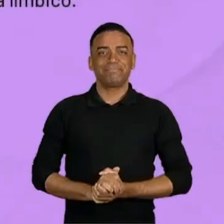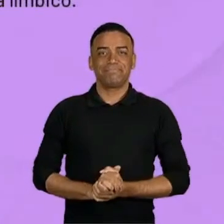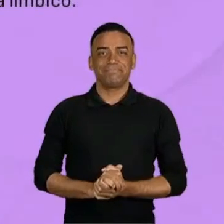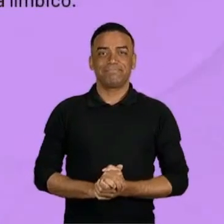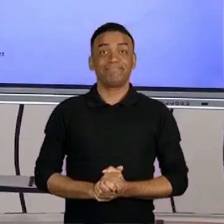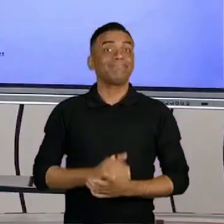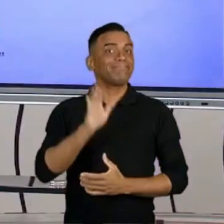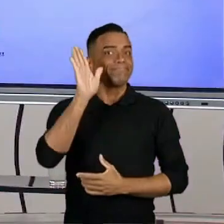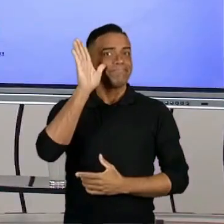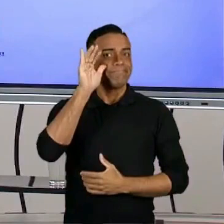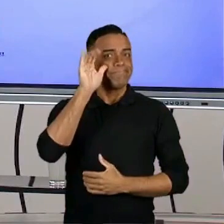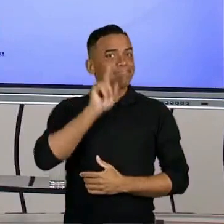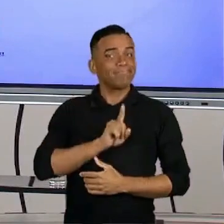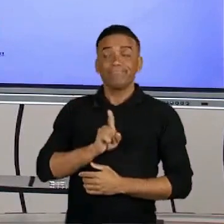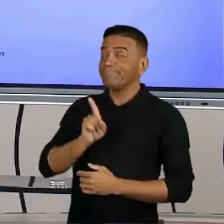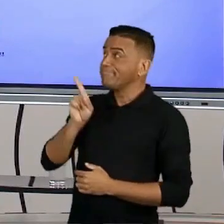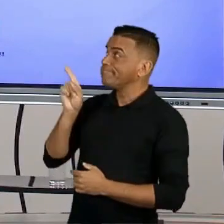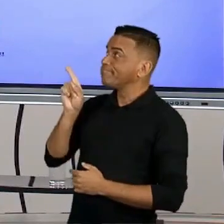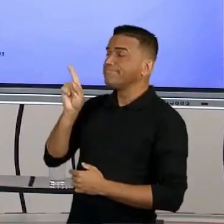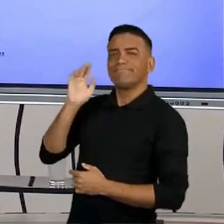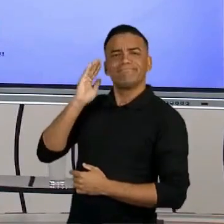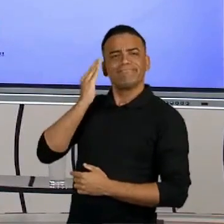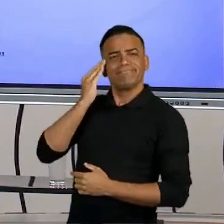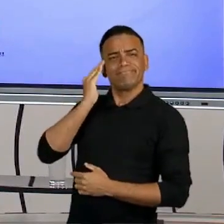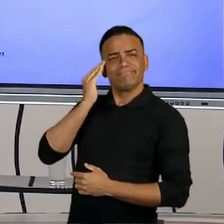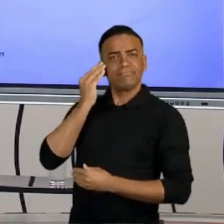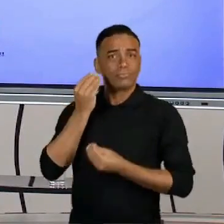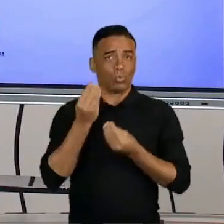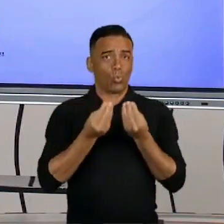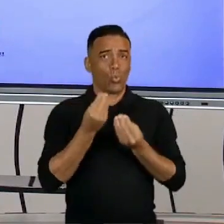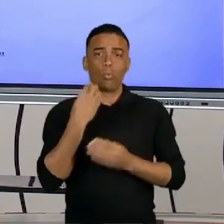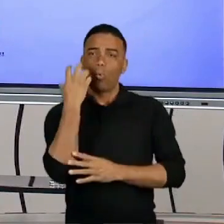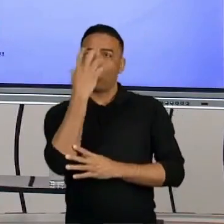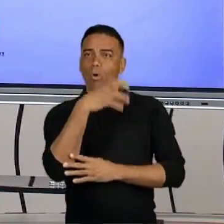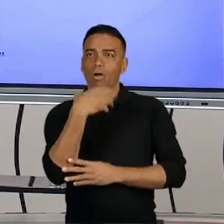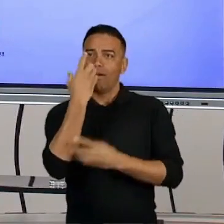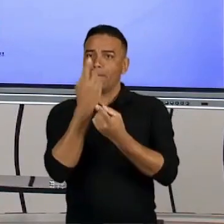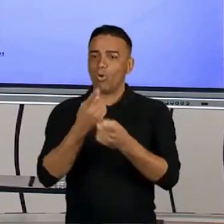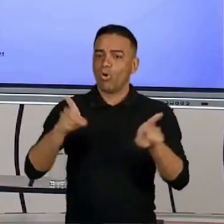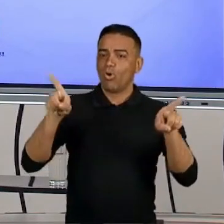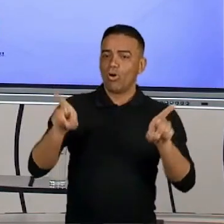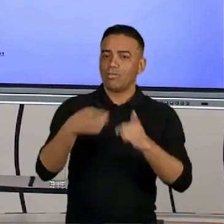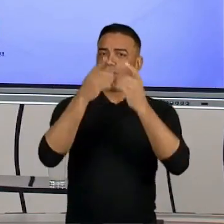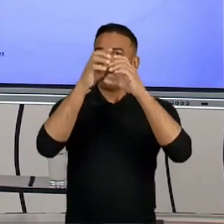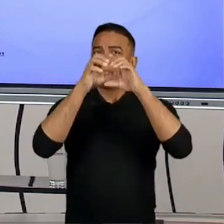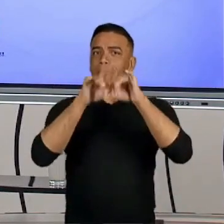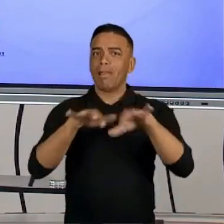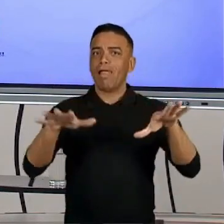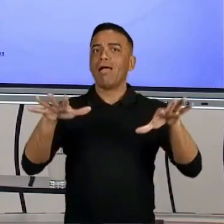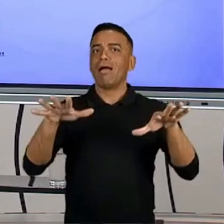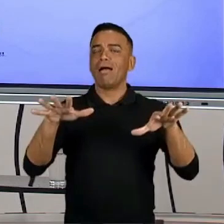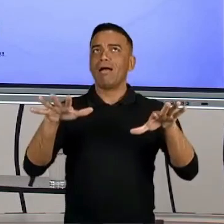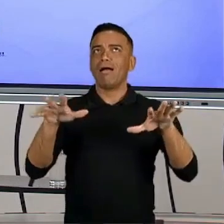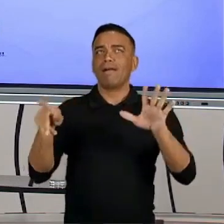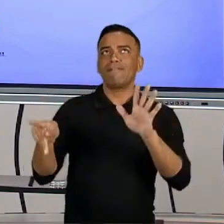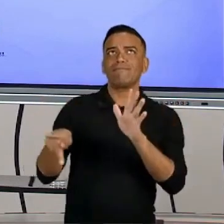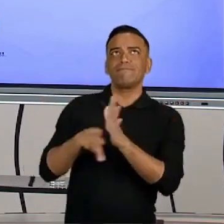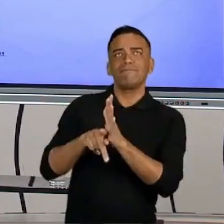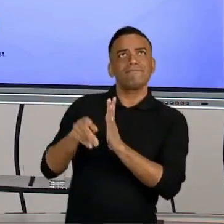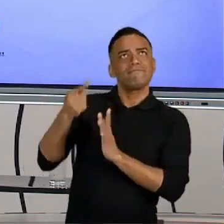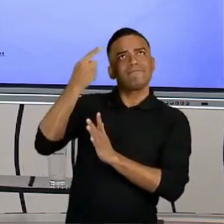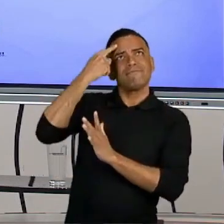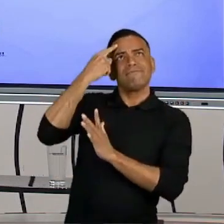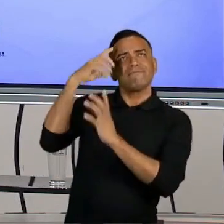Veja bem, nós vamos entender como é que a música atua no nosso cérebro. Então,